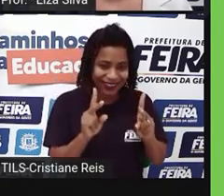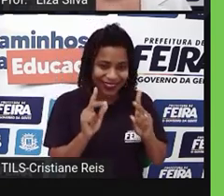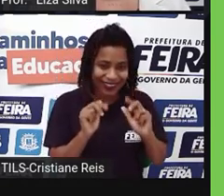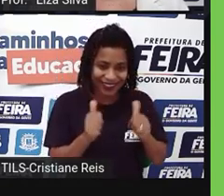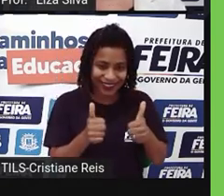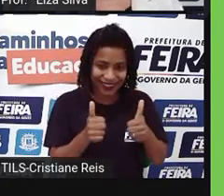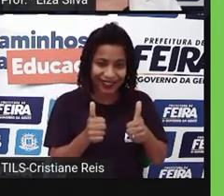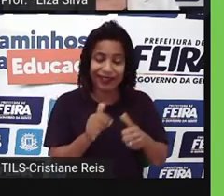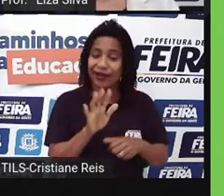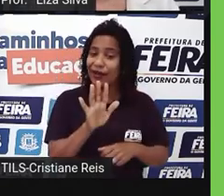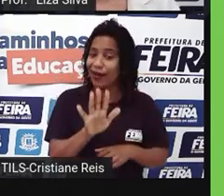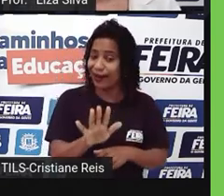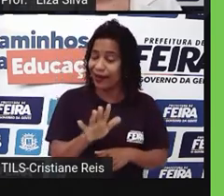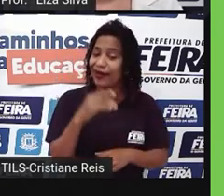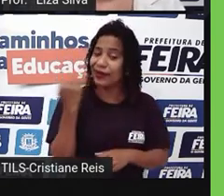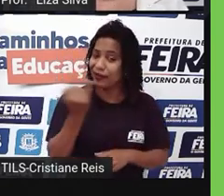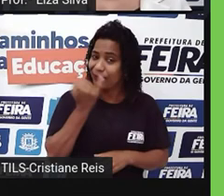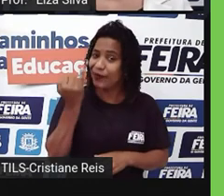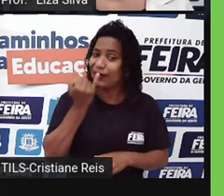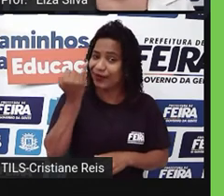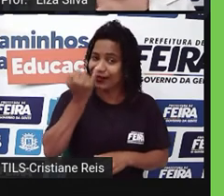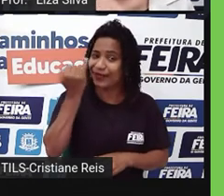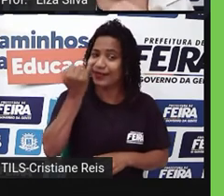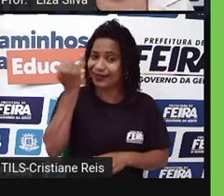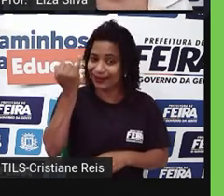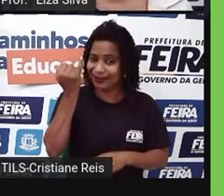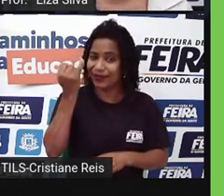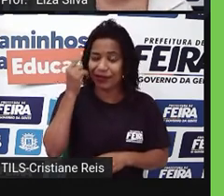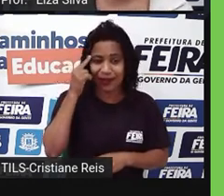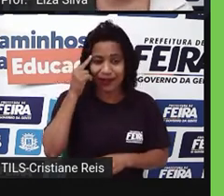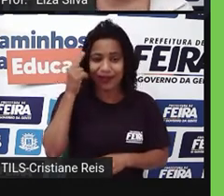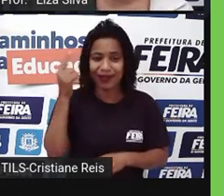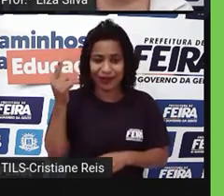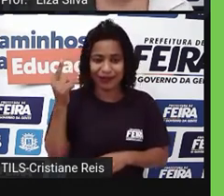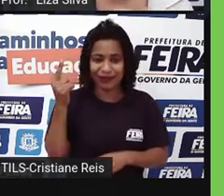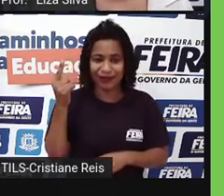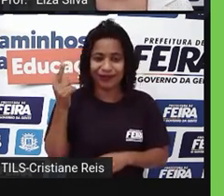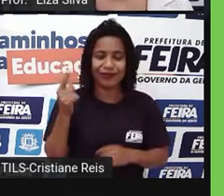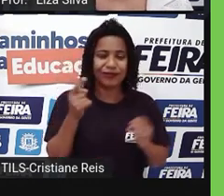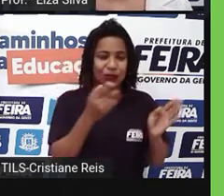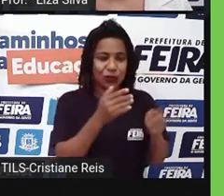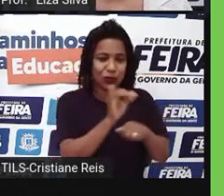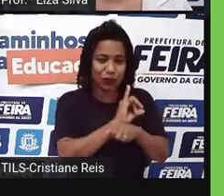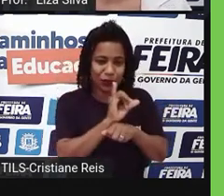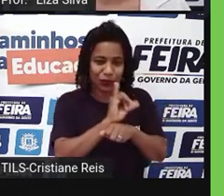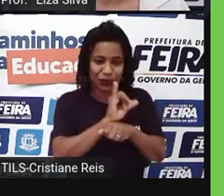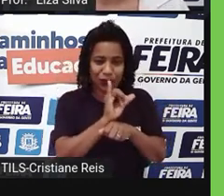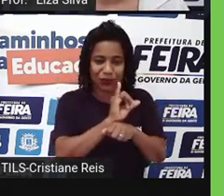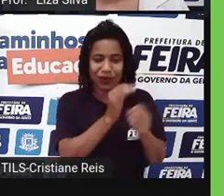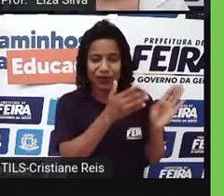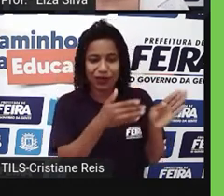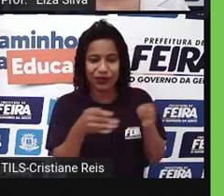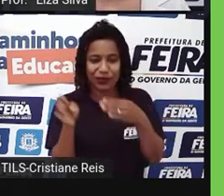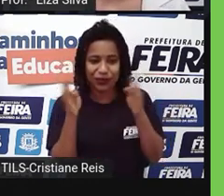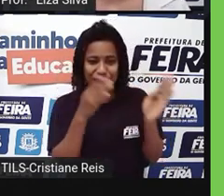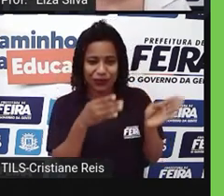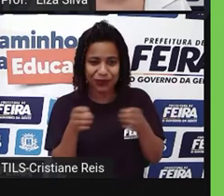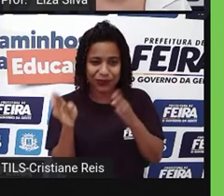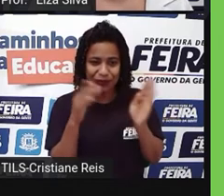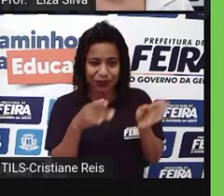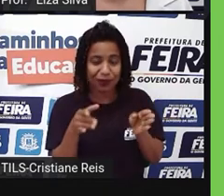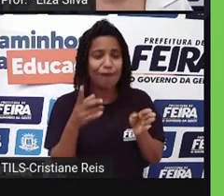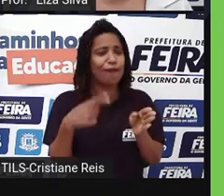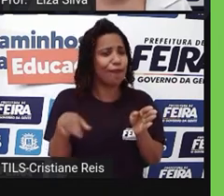Não se esqueçam de revisar esta aula, todas as dicas que eu dei. Inclusive,